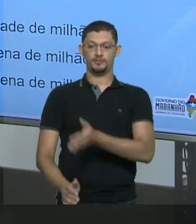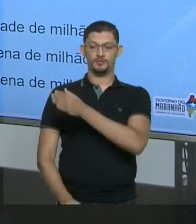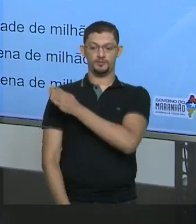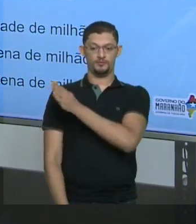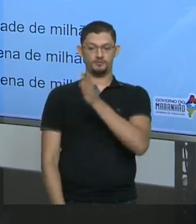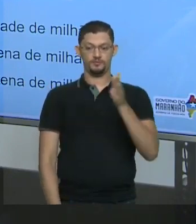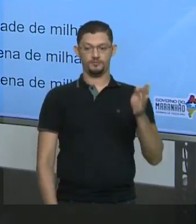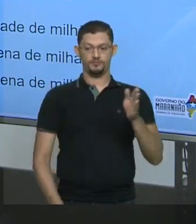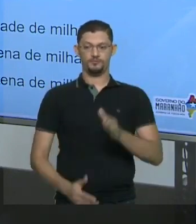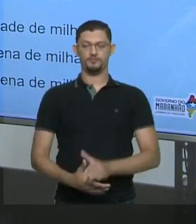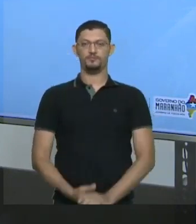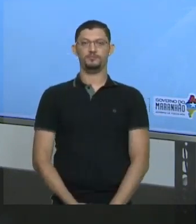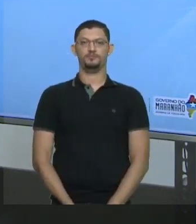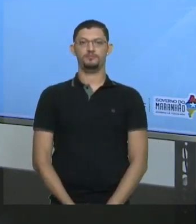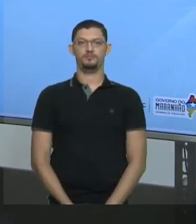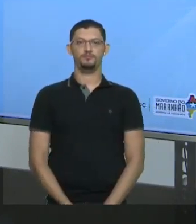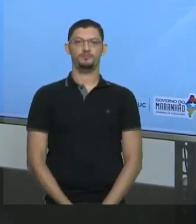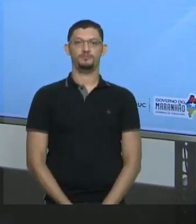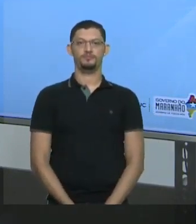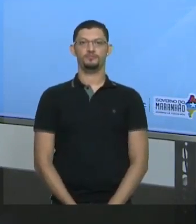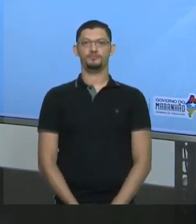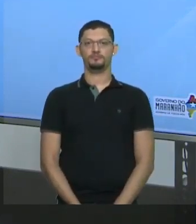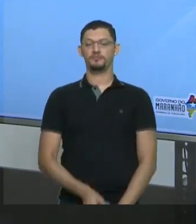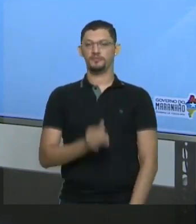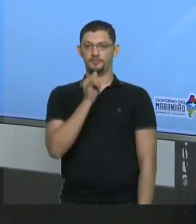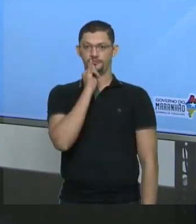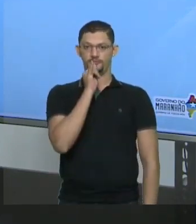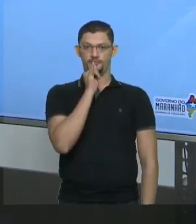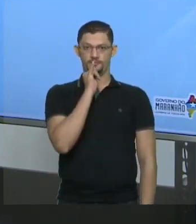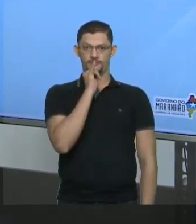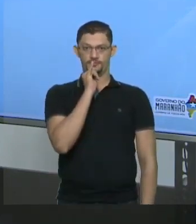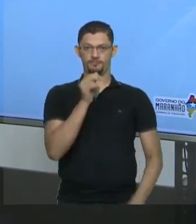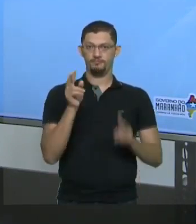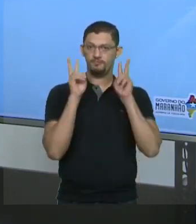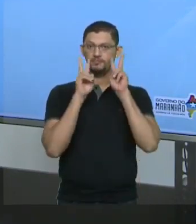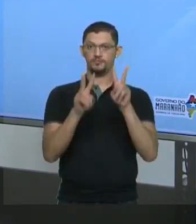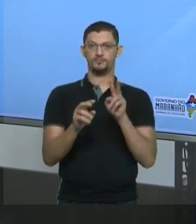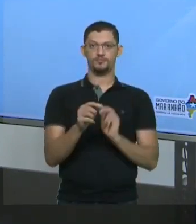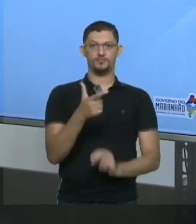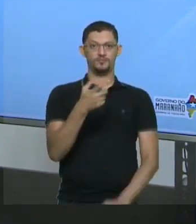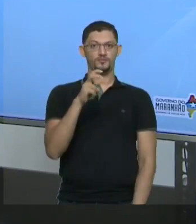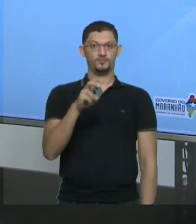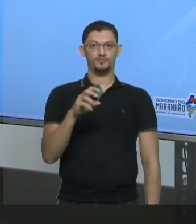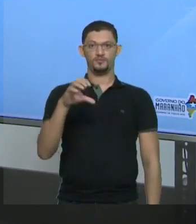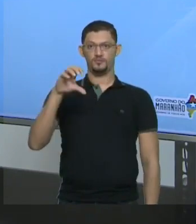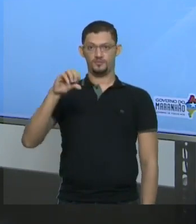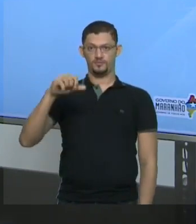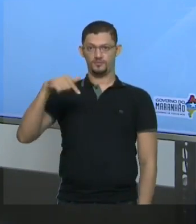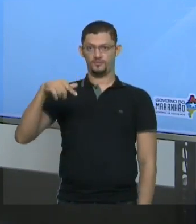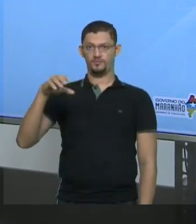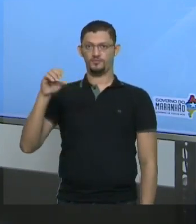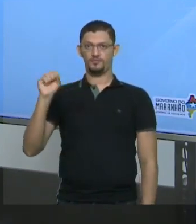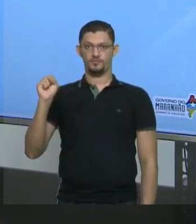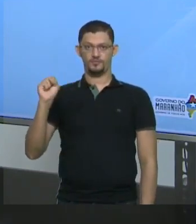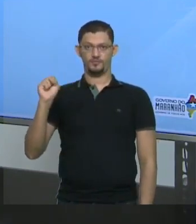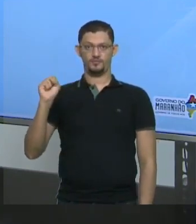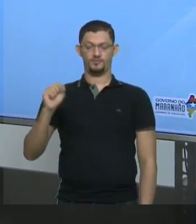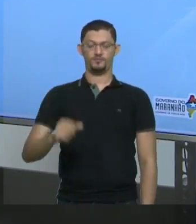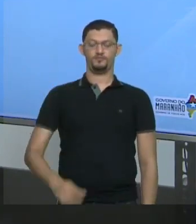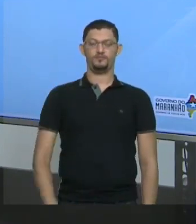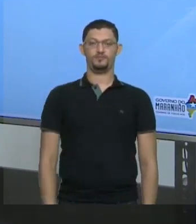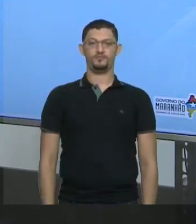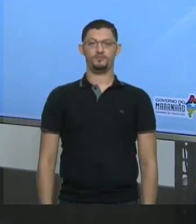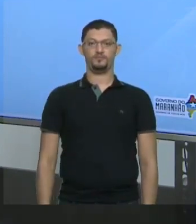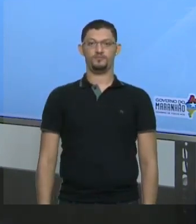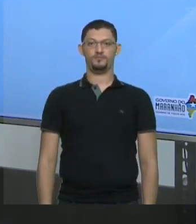esquerda. Então, vamos lá. Por exemplo, observe o número 25.978.